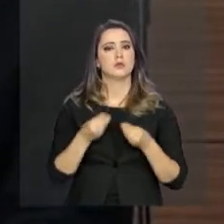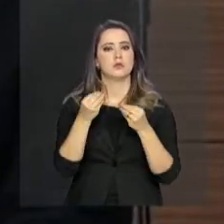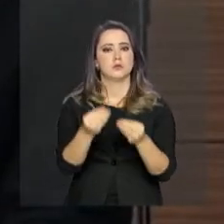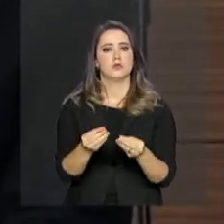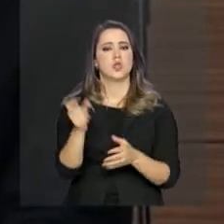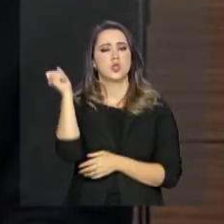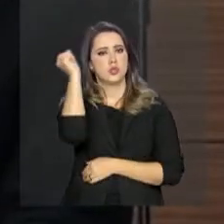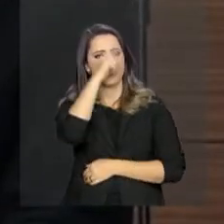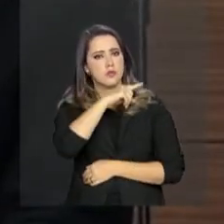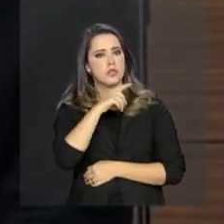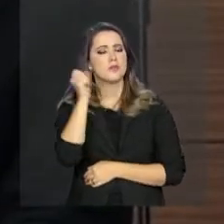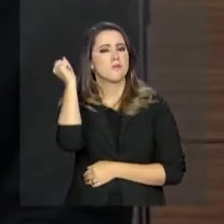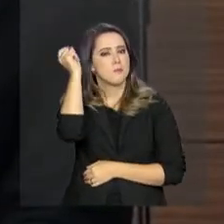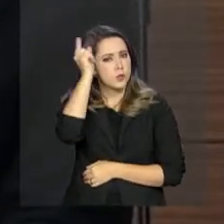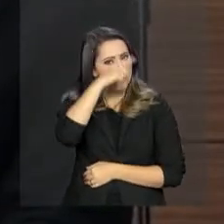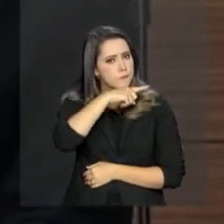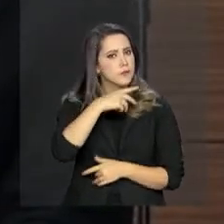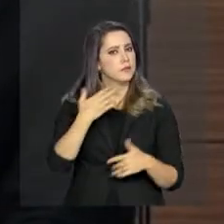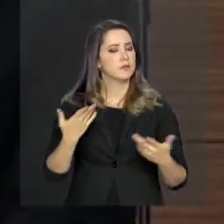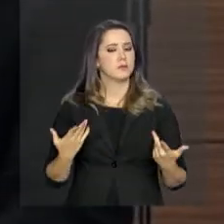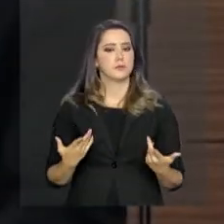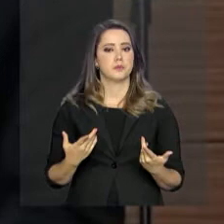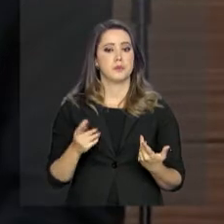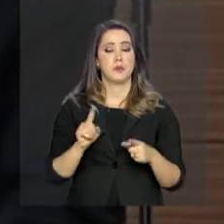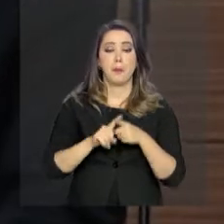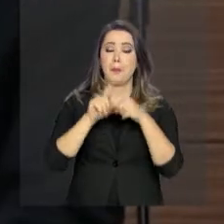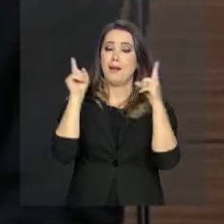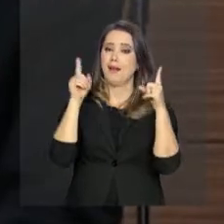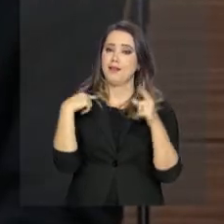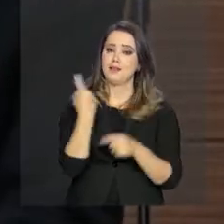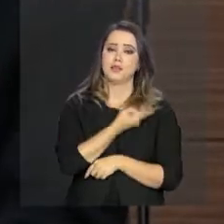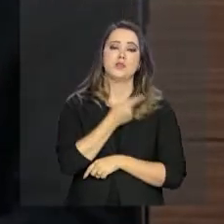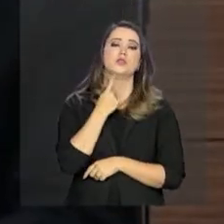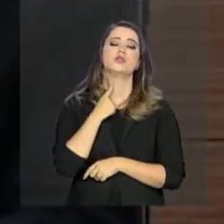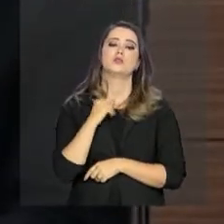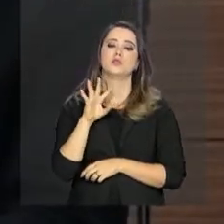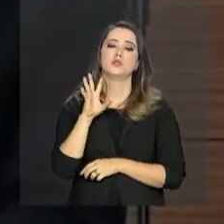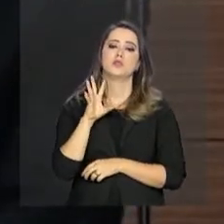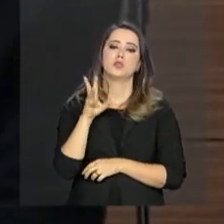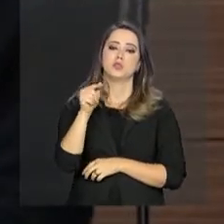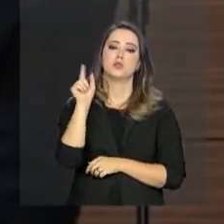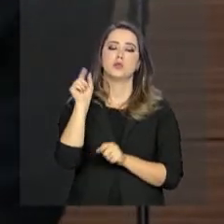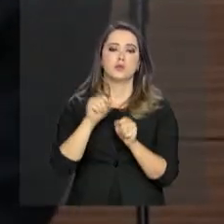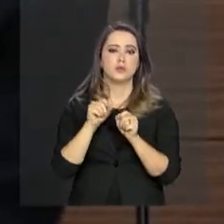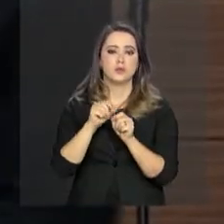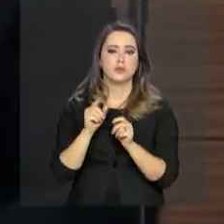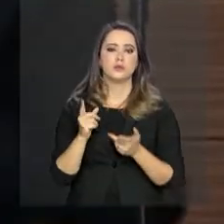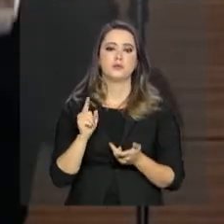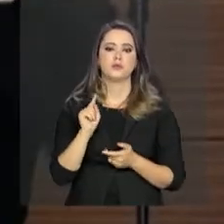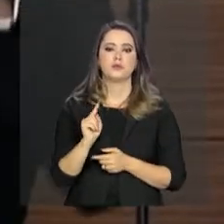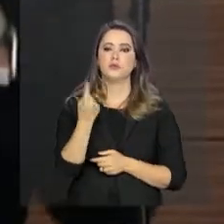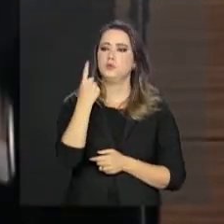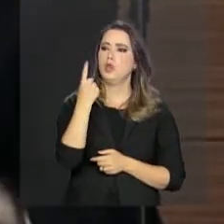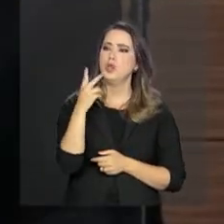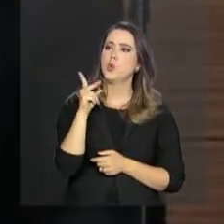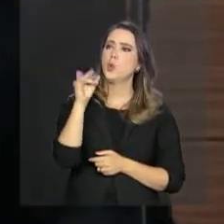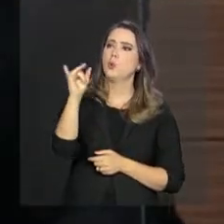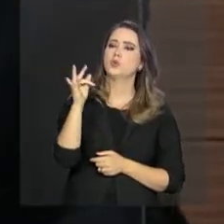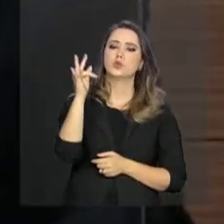difícil, muito difícil. No entanto, o nosso desejo é tudo fazer, para que um dia